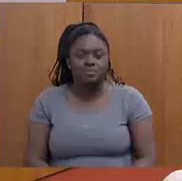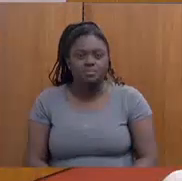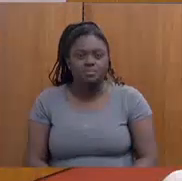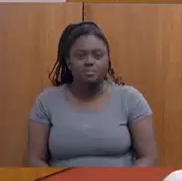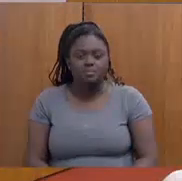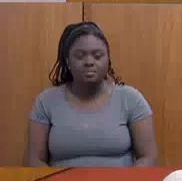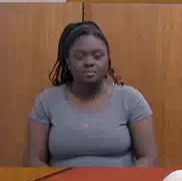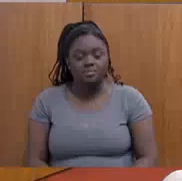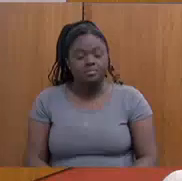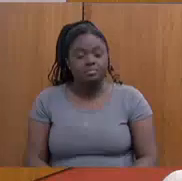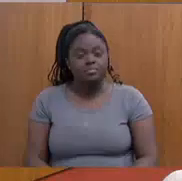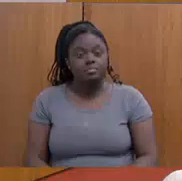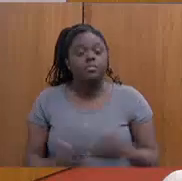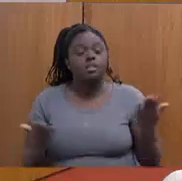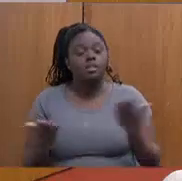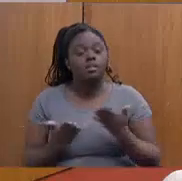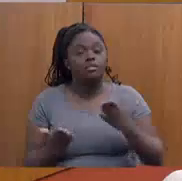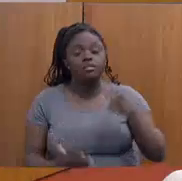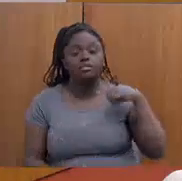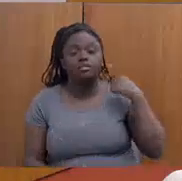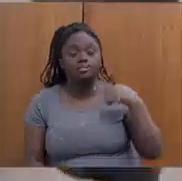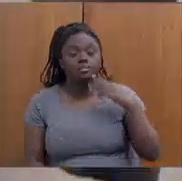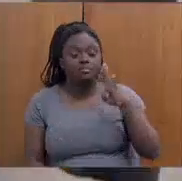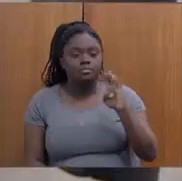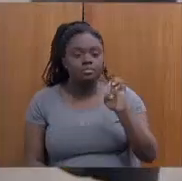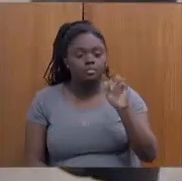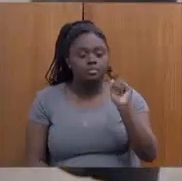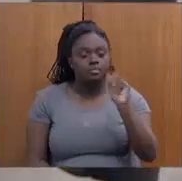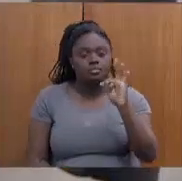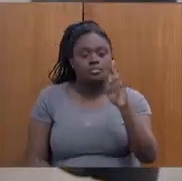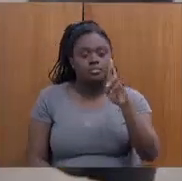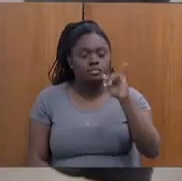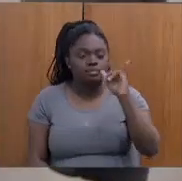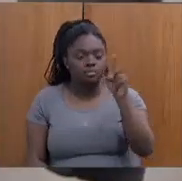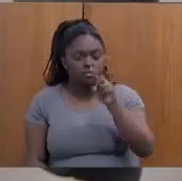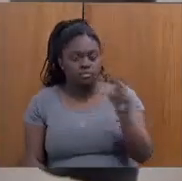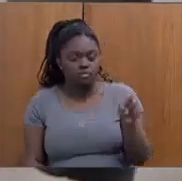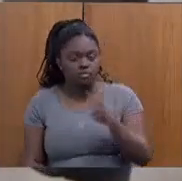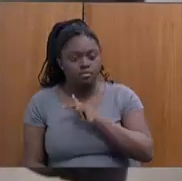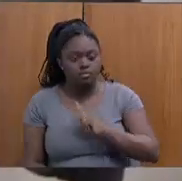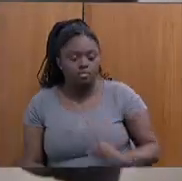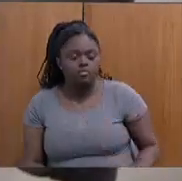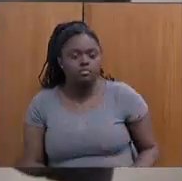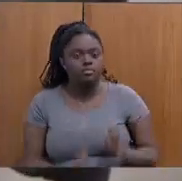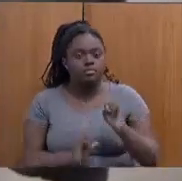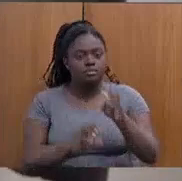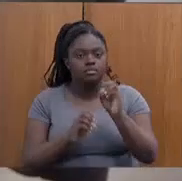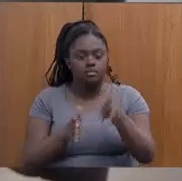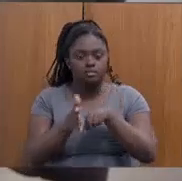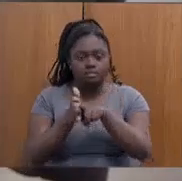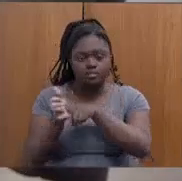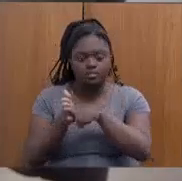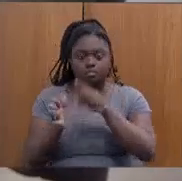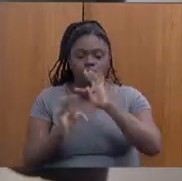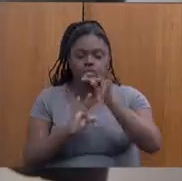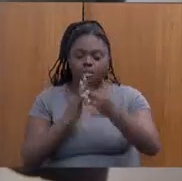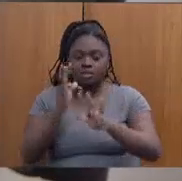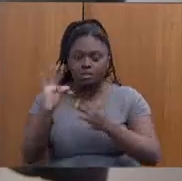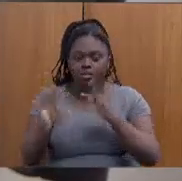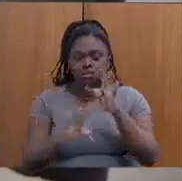Com a palavra, a deputada Beatriz Serqueira, presidente da Comissão de Educação, Ciência e Tecnologia.